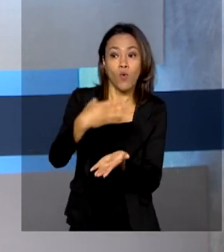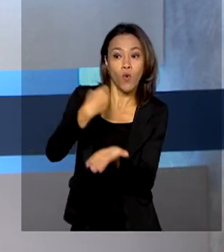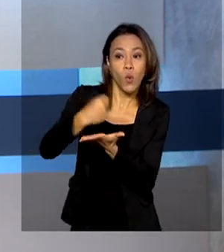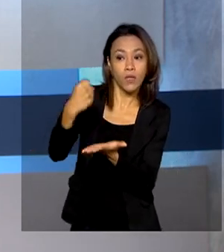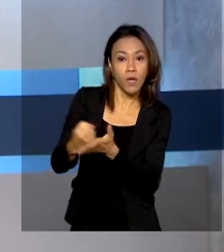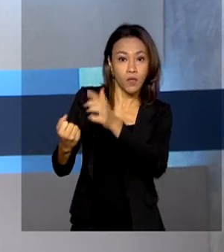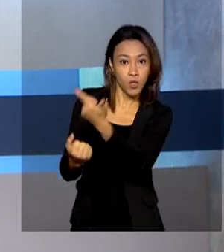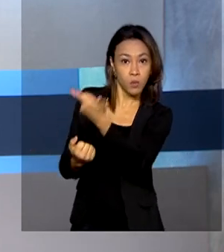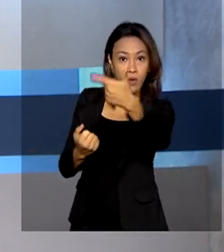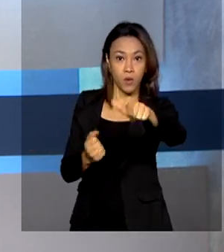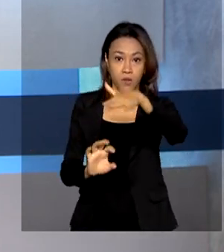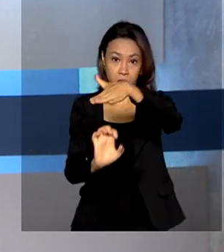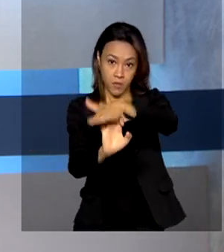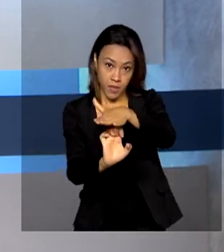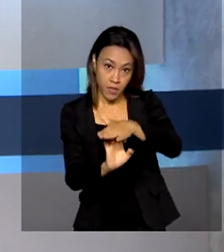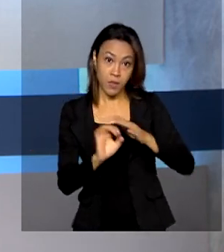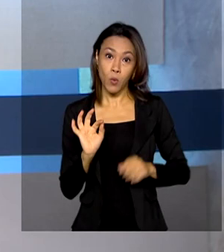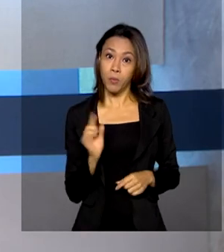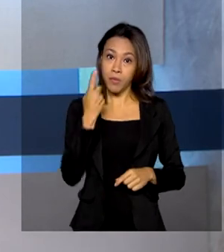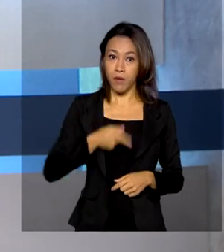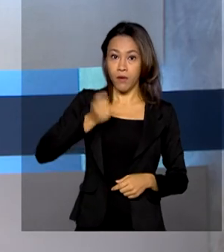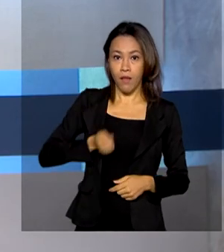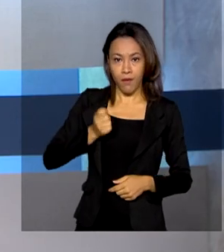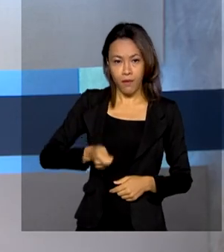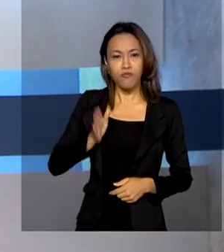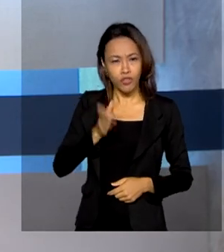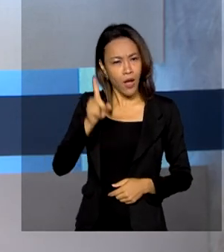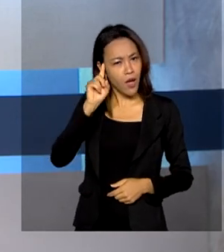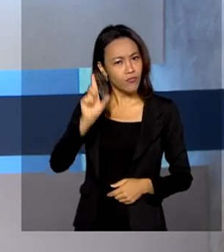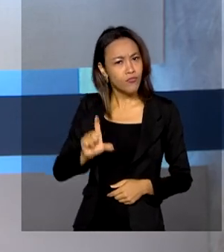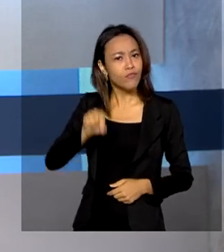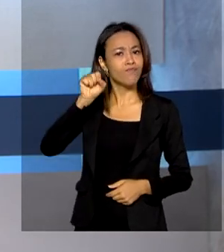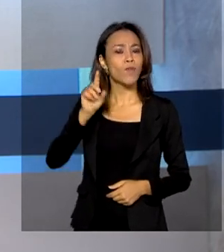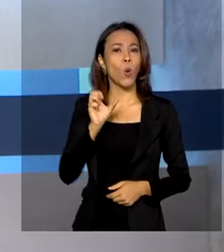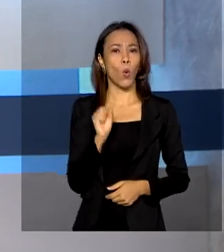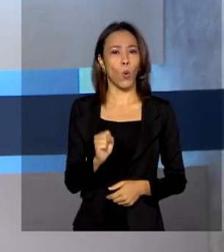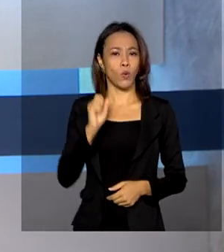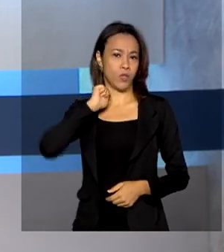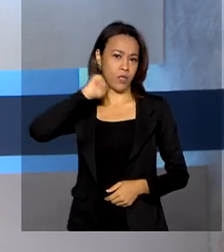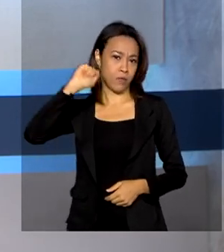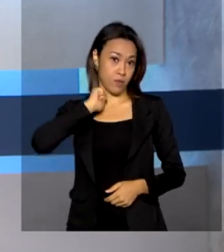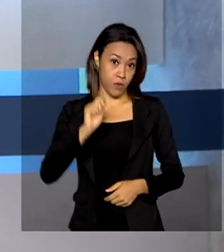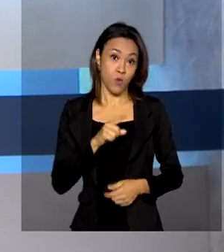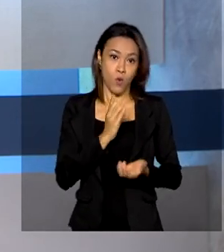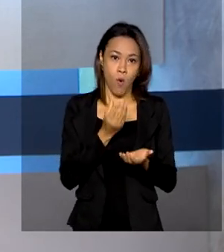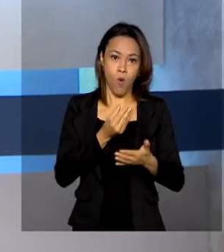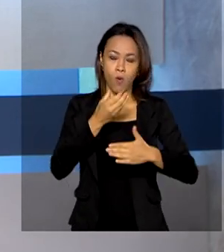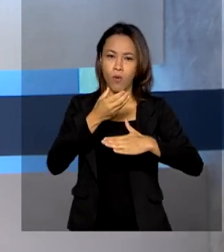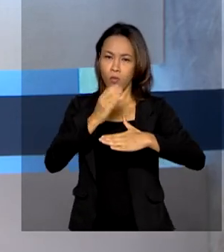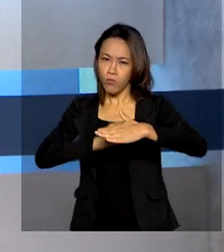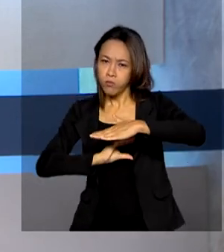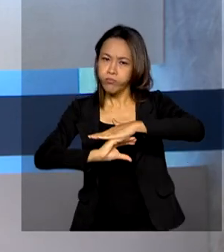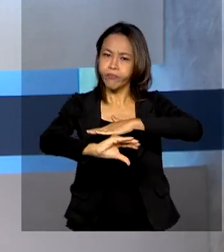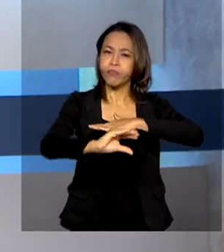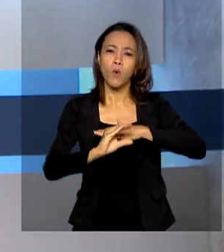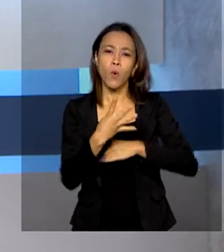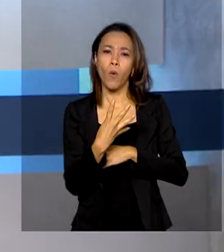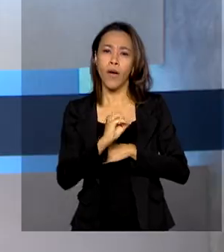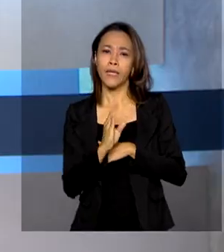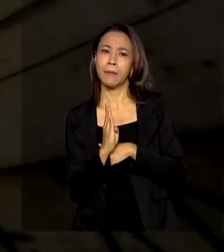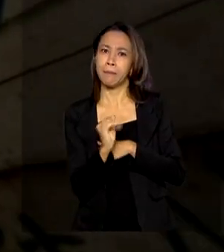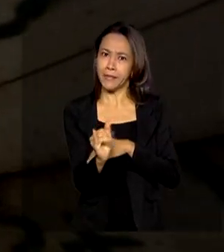outra. O primeiro leilão já tem data, 8 de abril. Os investimentos devem chegar a 40 bilhões de reais.